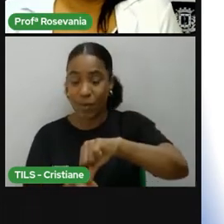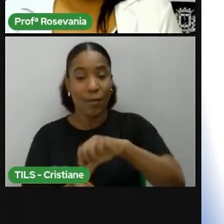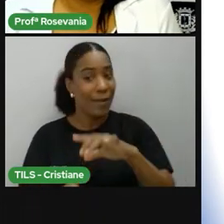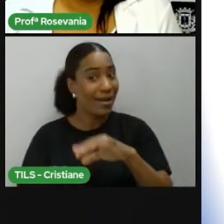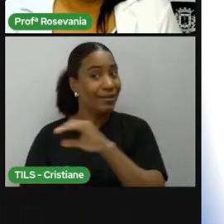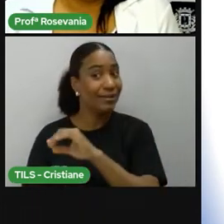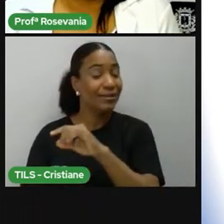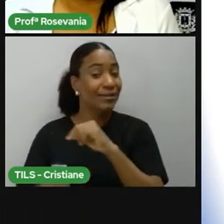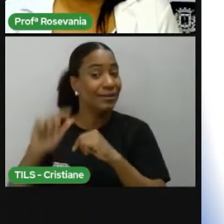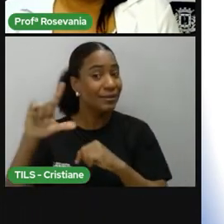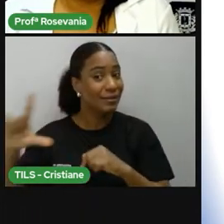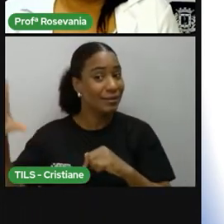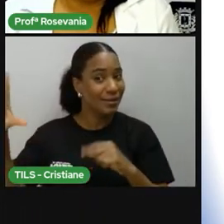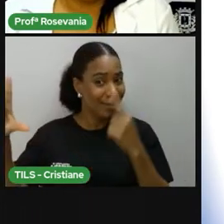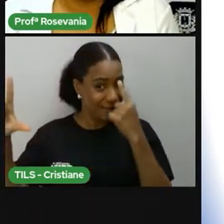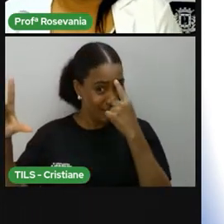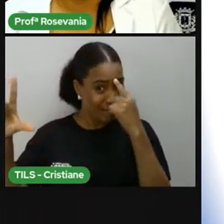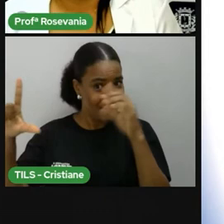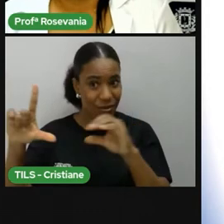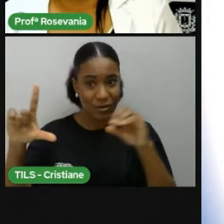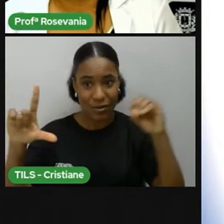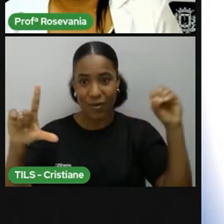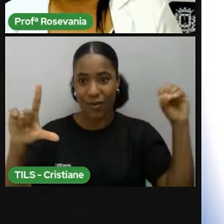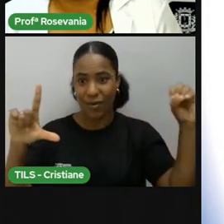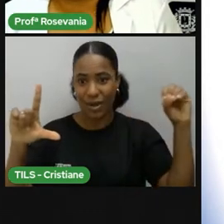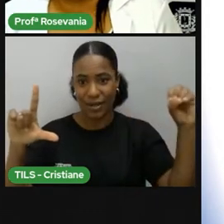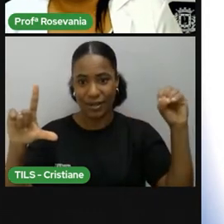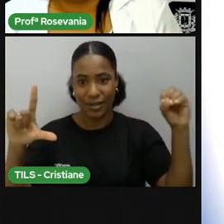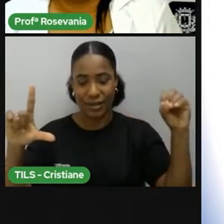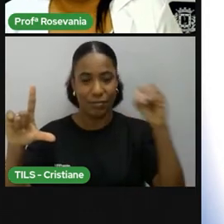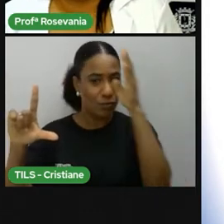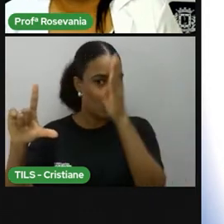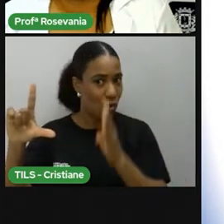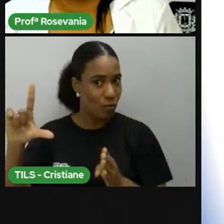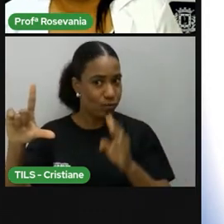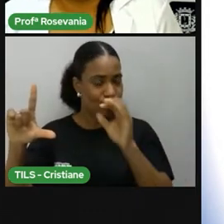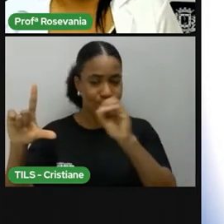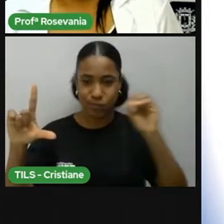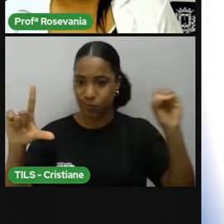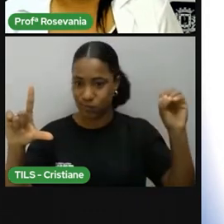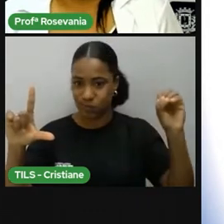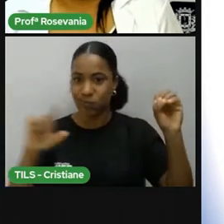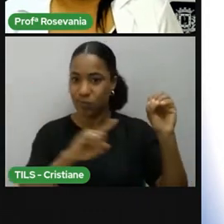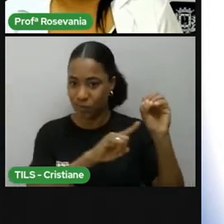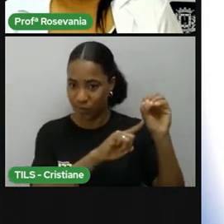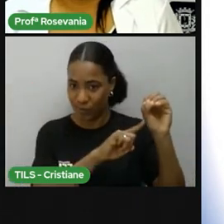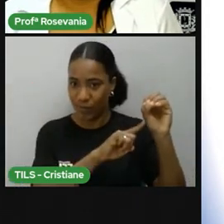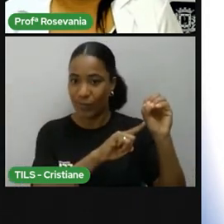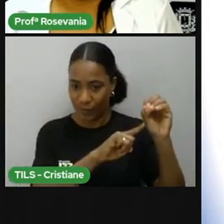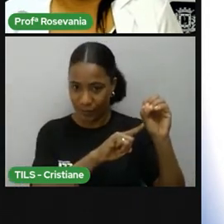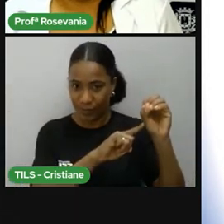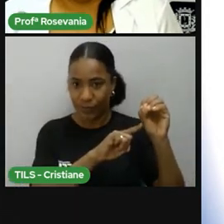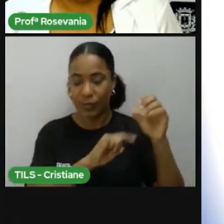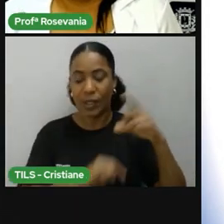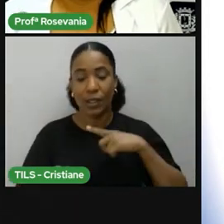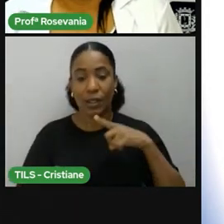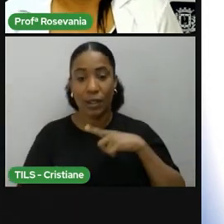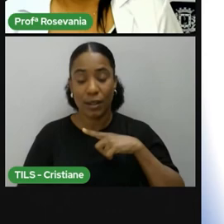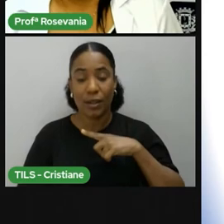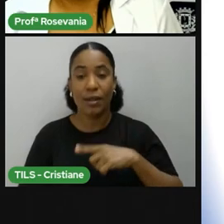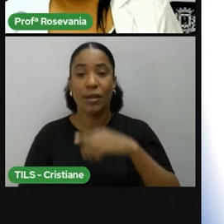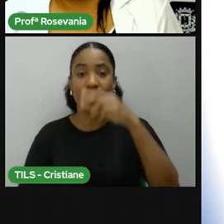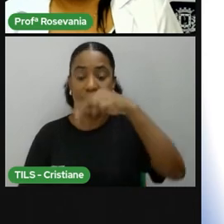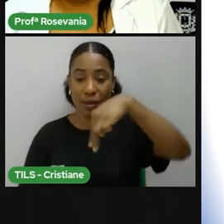hemisfério aqui, ele está do lado oeste, do lado ocidental. Então, aqui eu tenho hemisfério norte